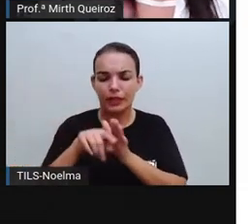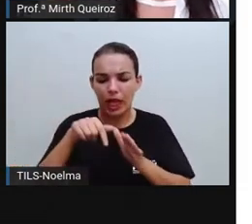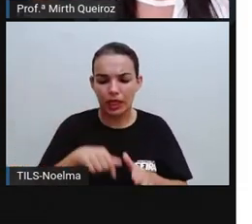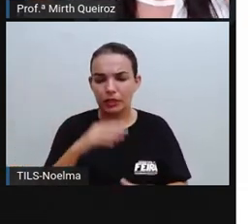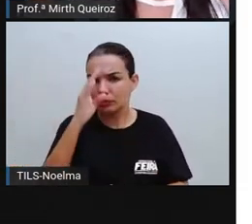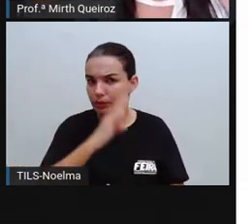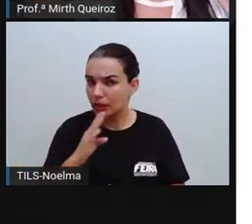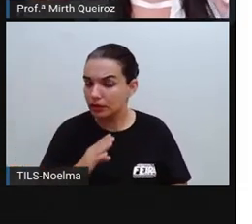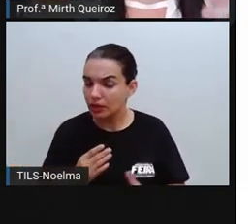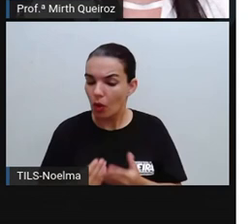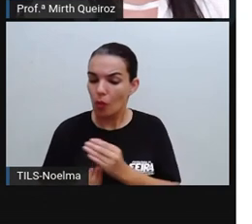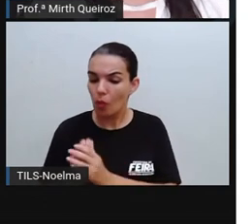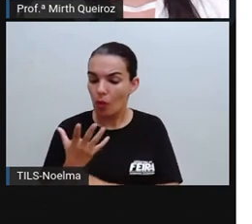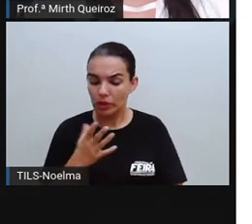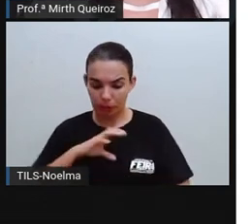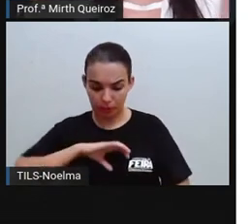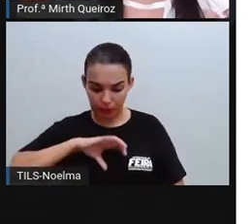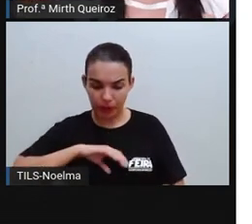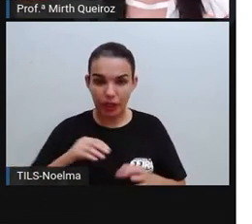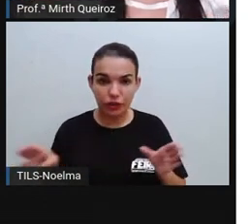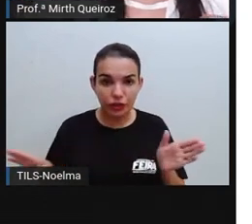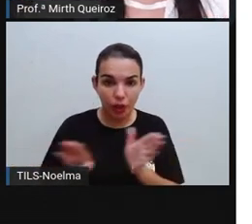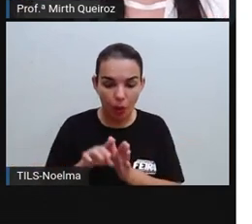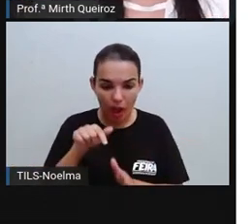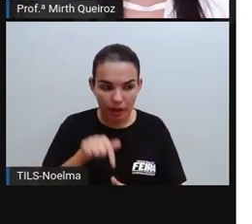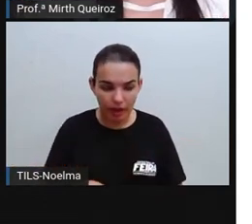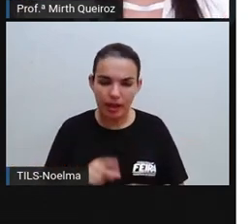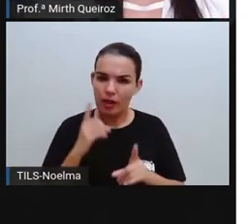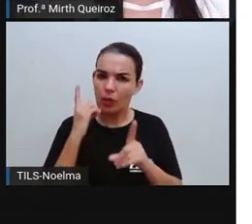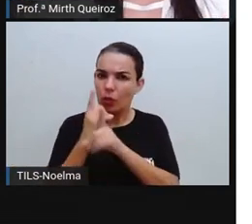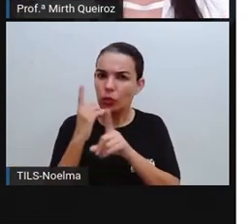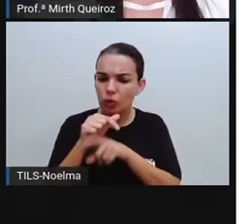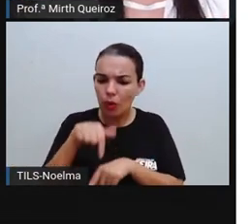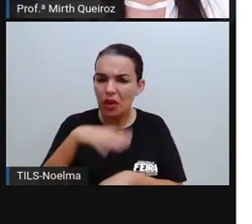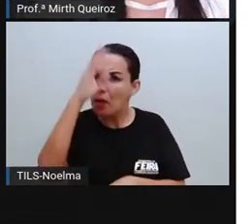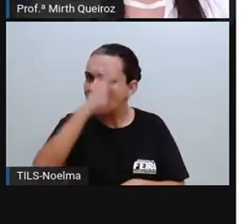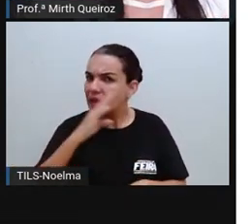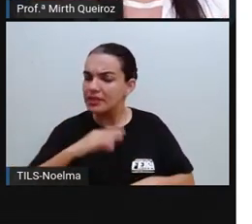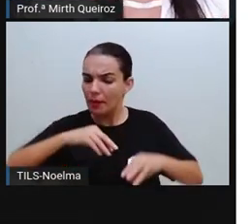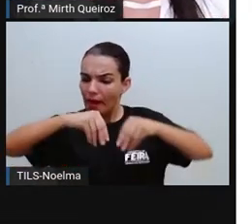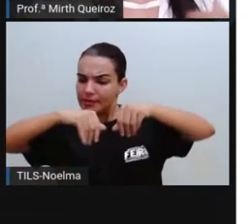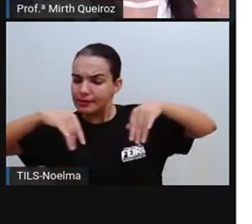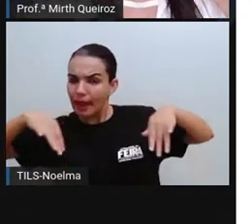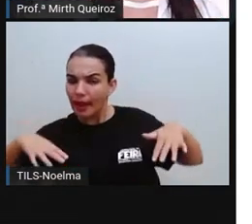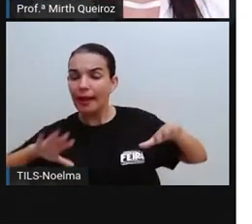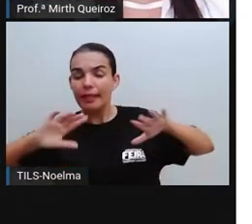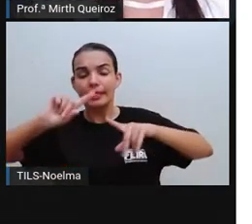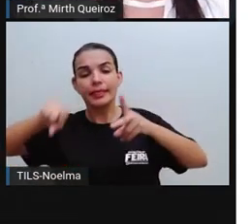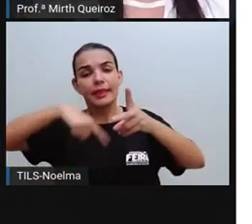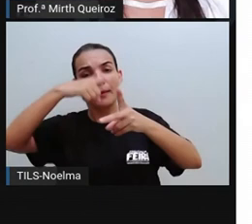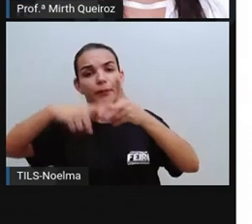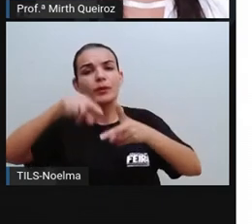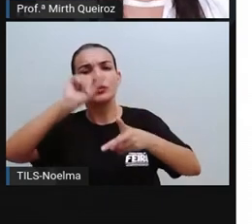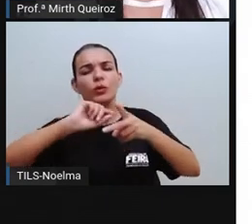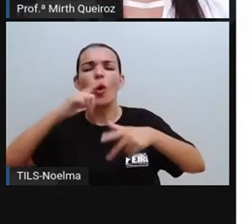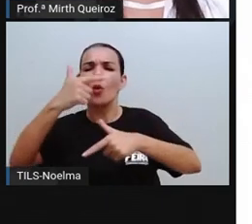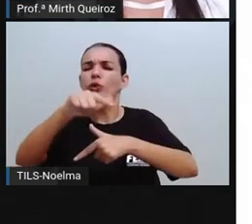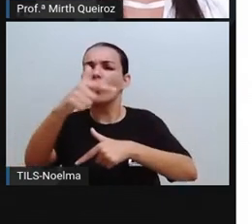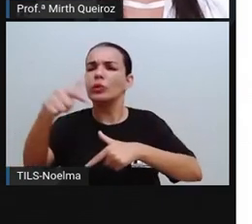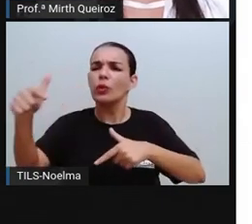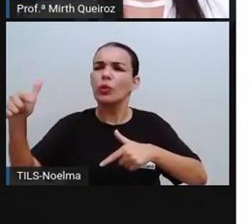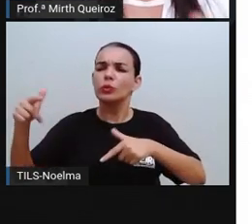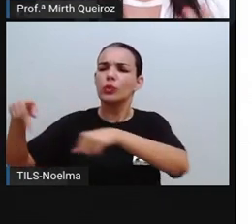descobriram, que a gente vai falar não descobriu, mas encontrou as terras brasileiras e, posteriormente, vieram outras